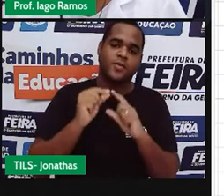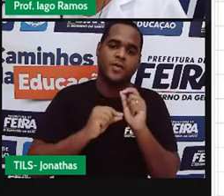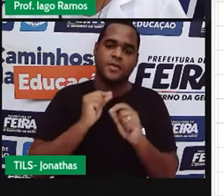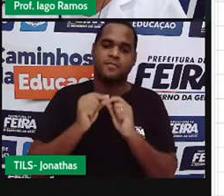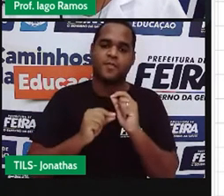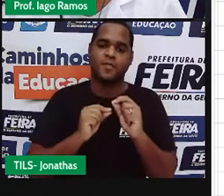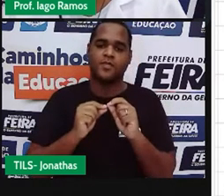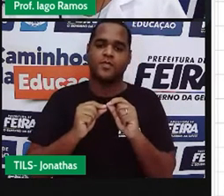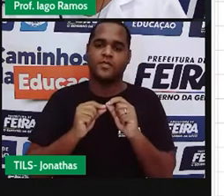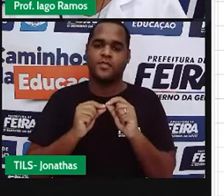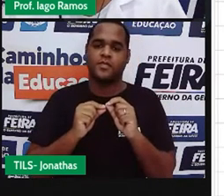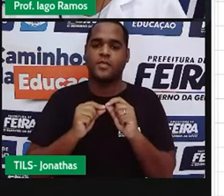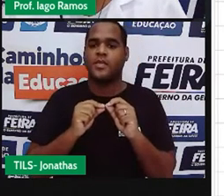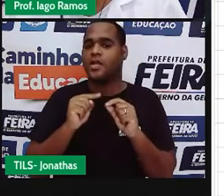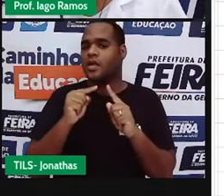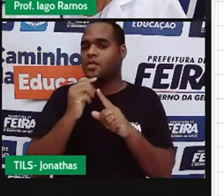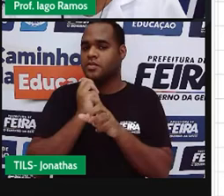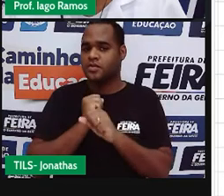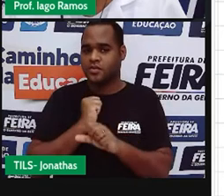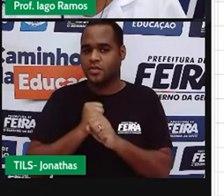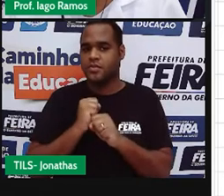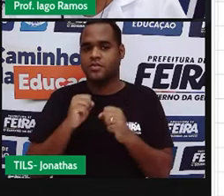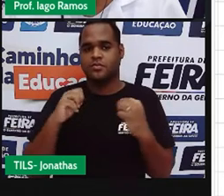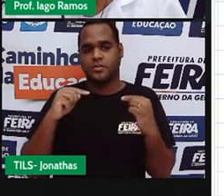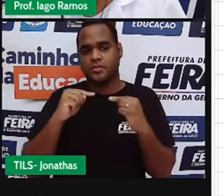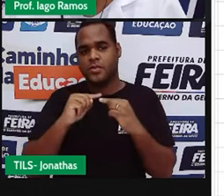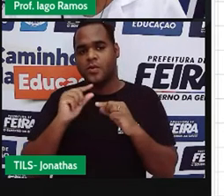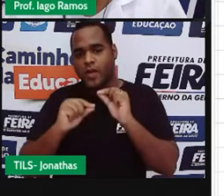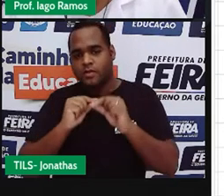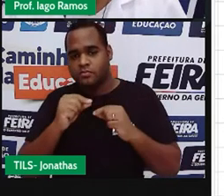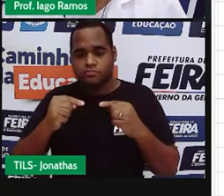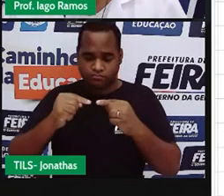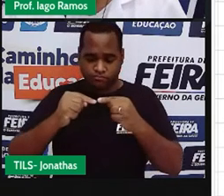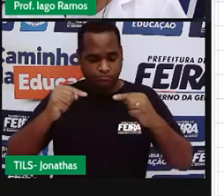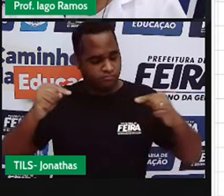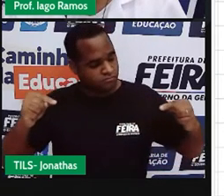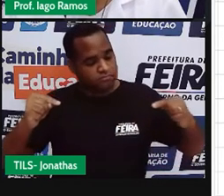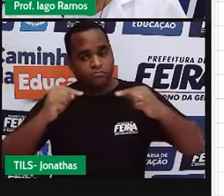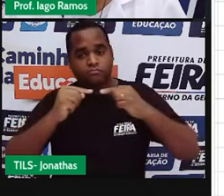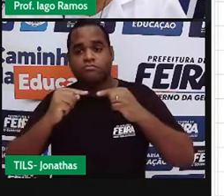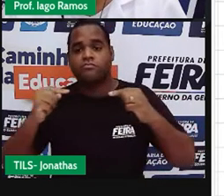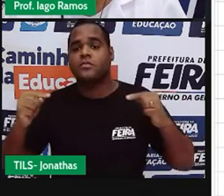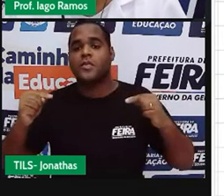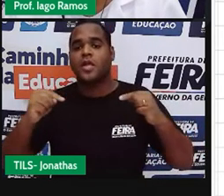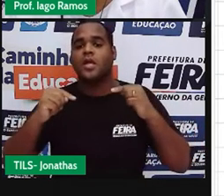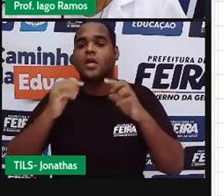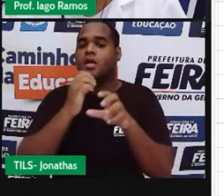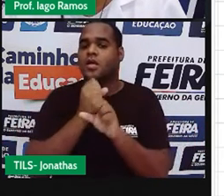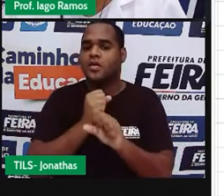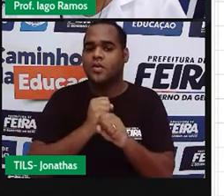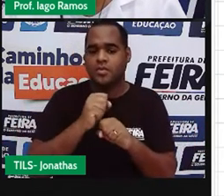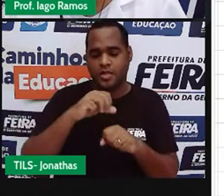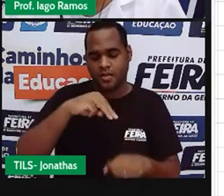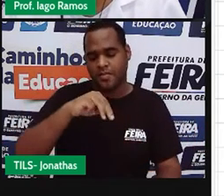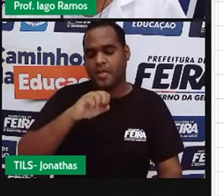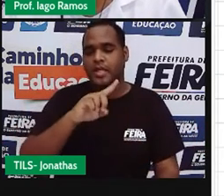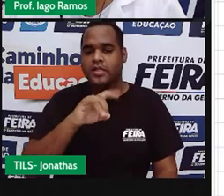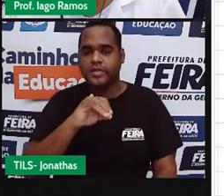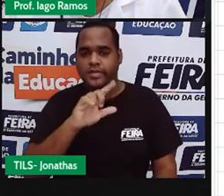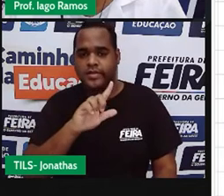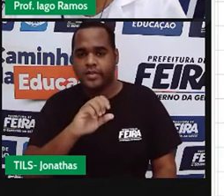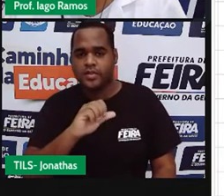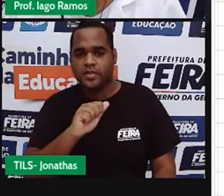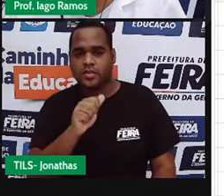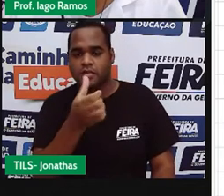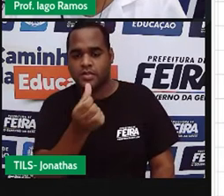distância desse ponto até esse. E deu ali uma medida. Deu 6